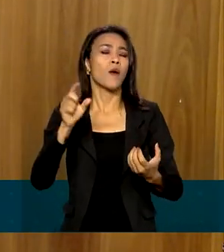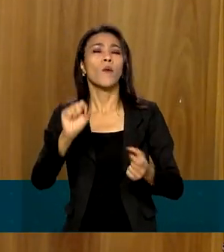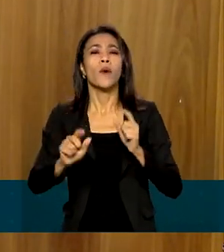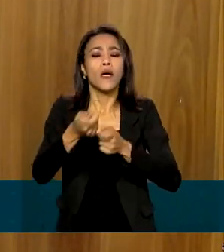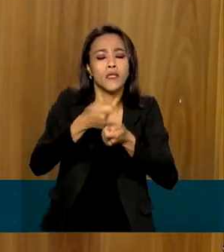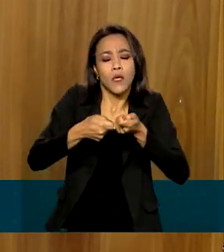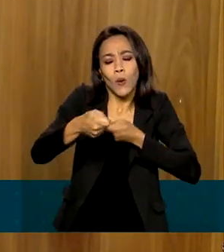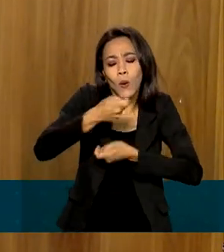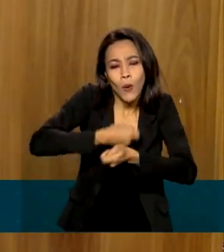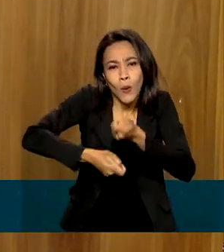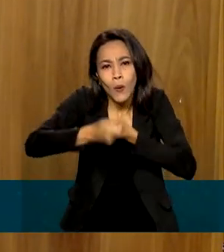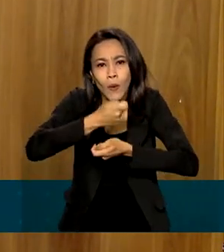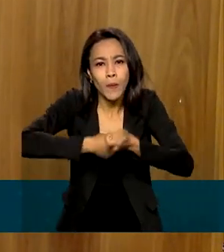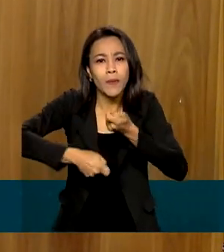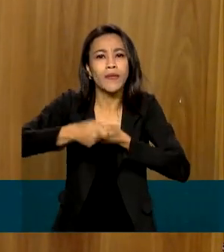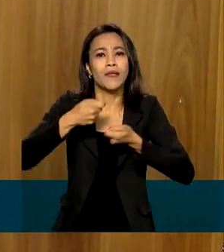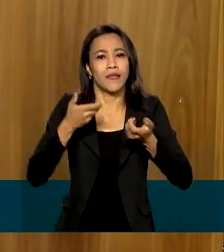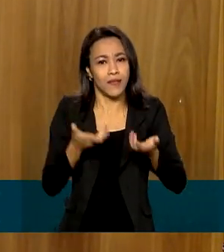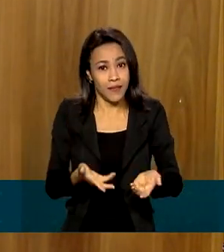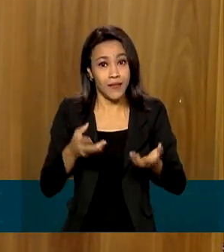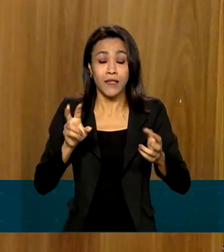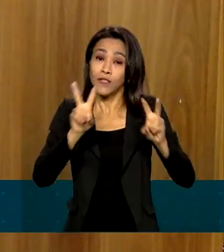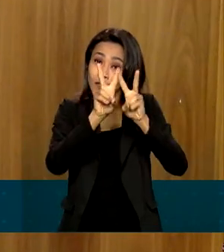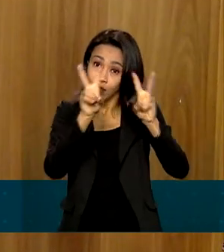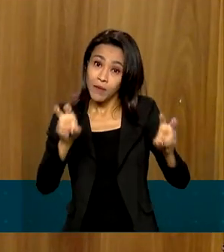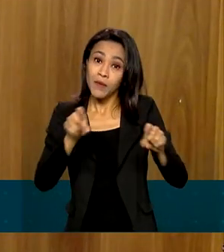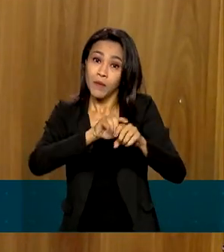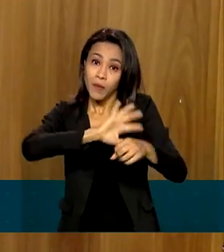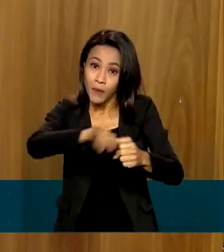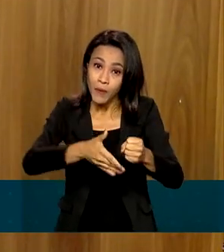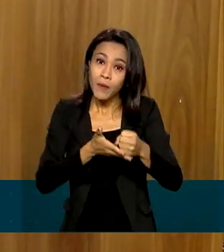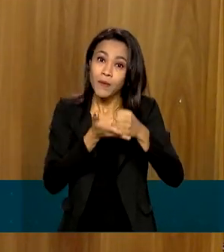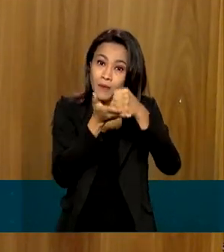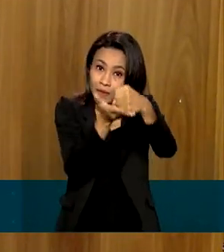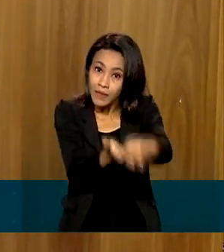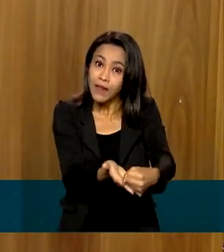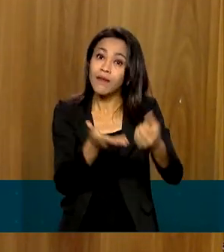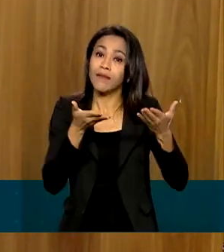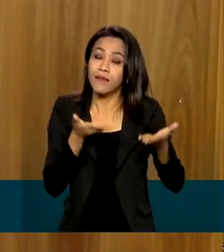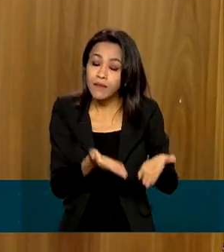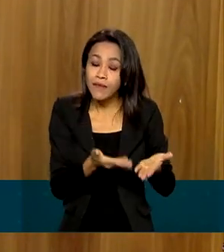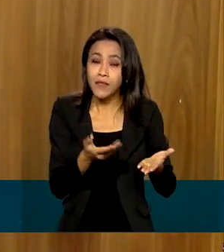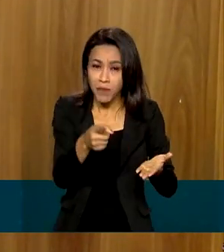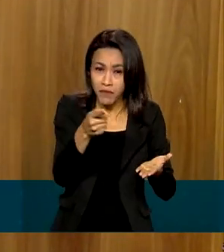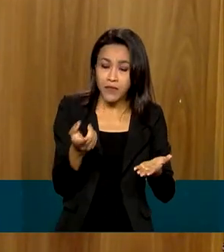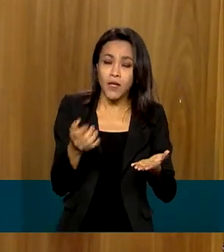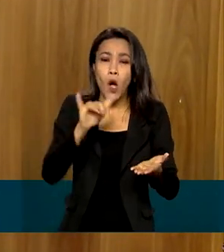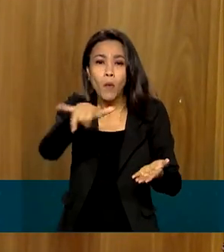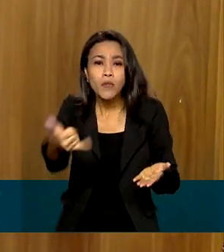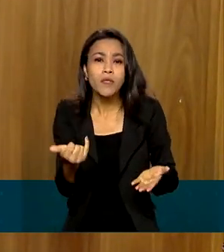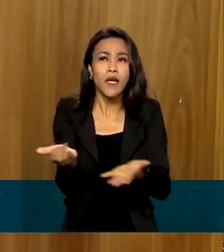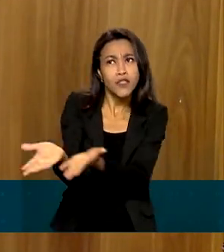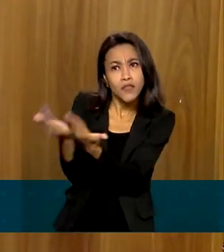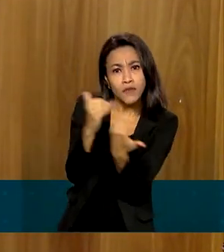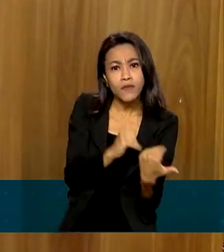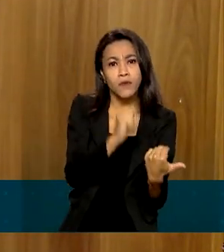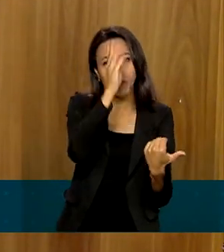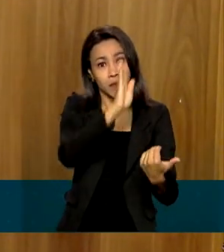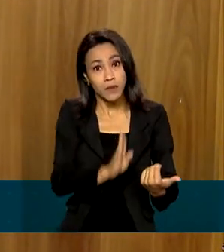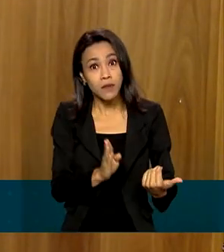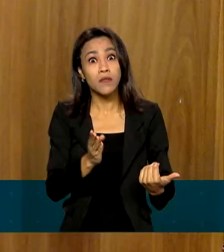indústria e o agro sustentável. Então, gente vai levar a oportunidade de você empreender aqui no Brasil, investir aqui no Brasil,